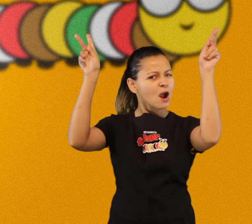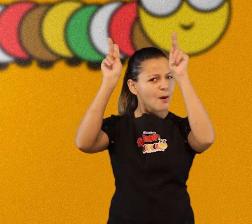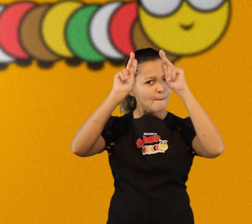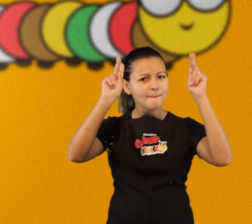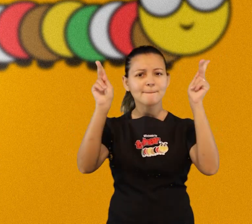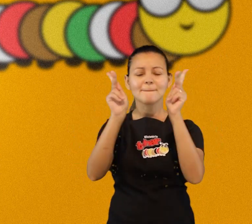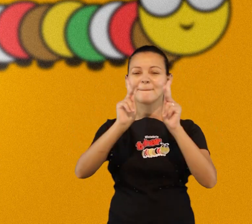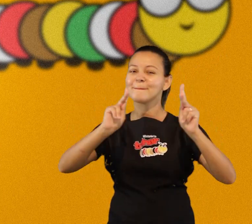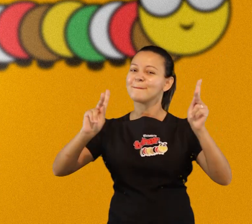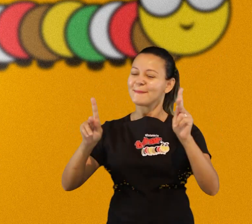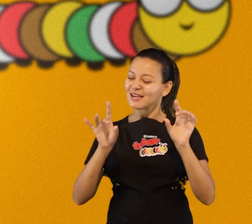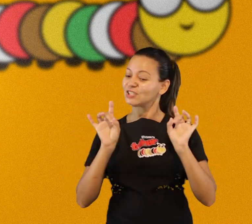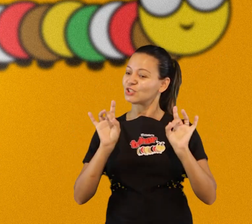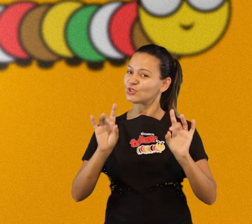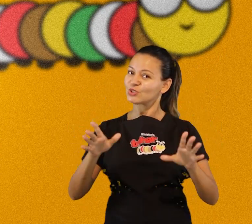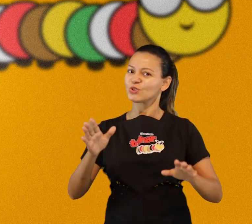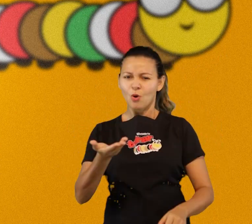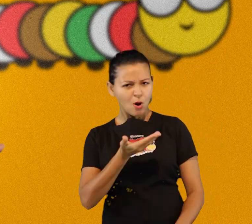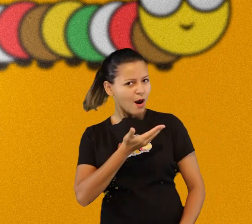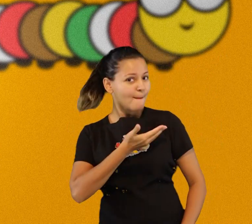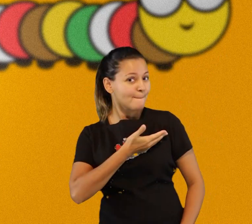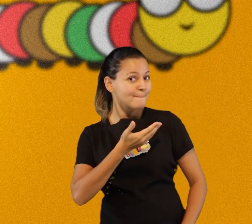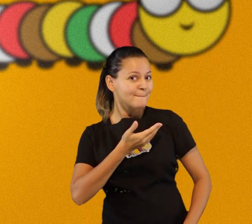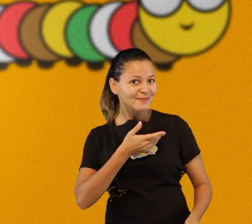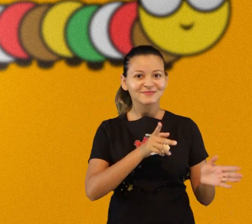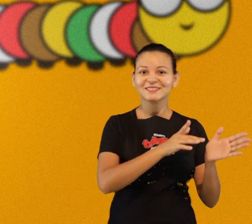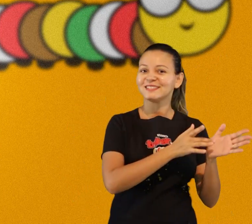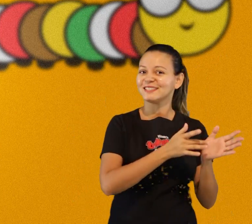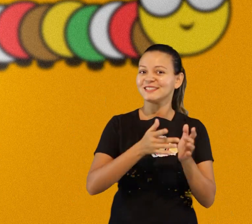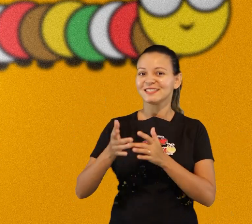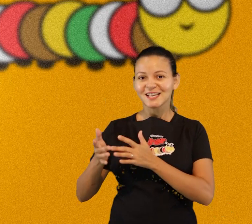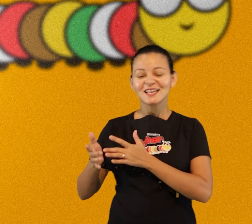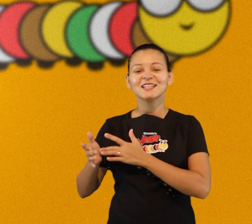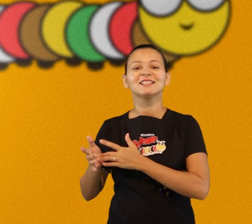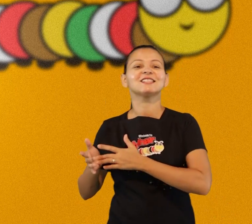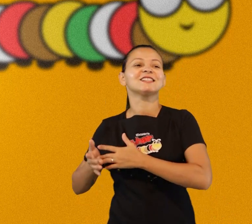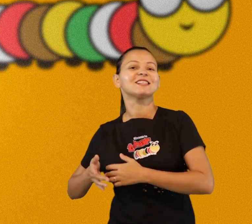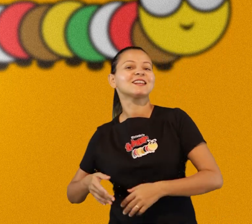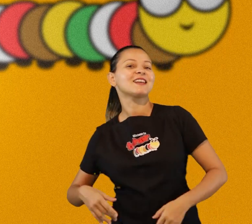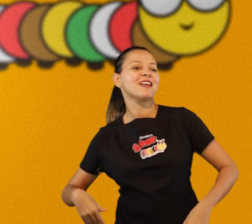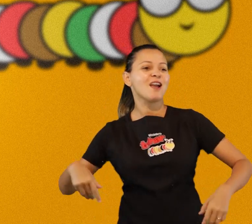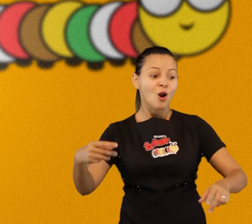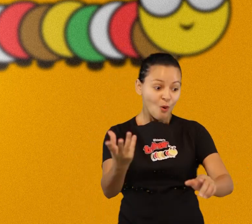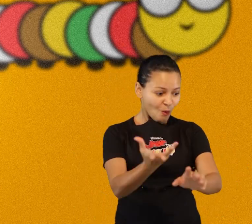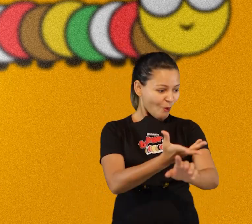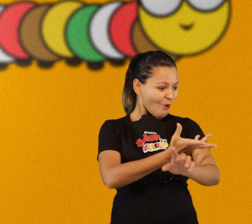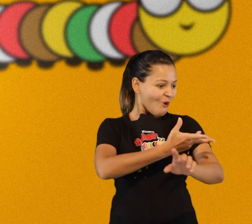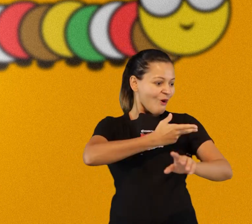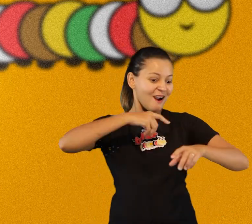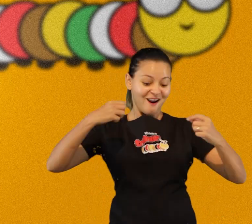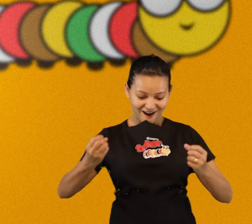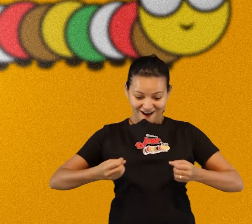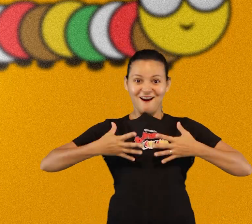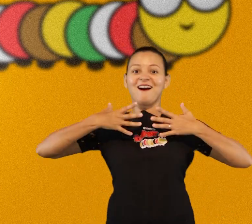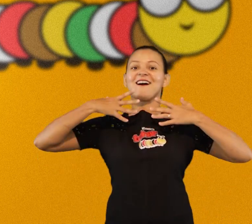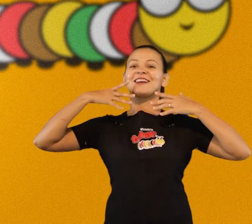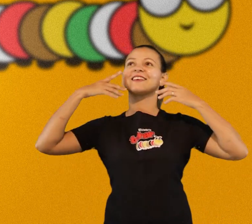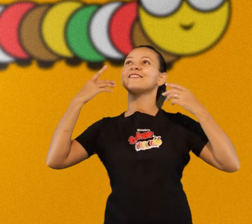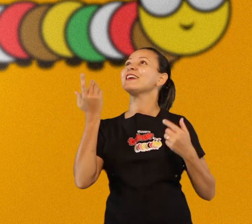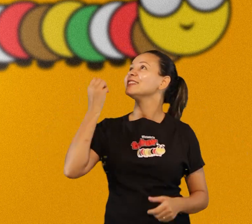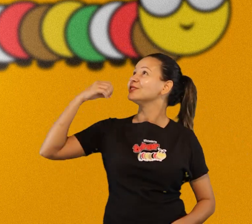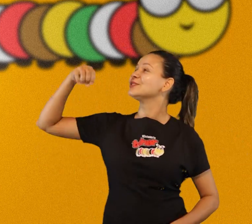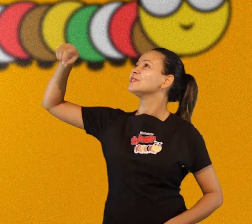verdadeira paz só tem aquele que já conhece Jesus o sentimento mais